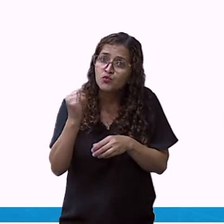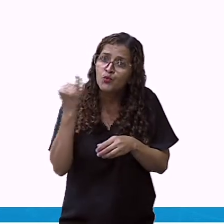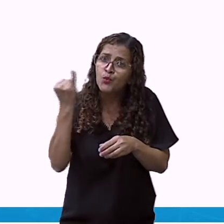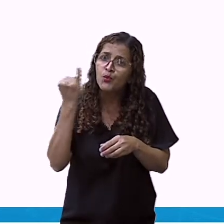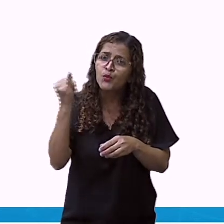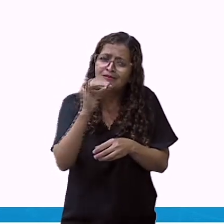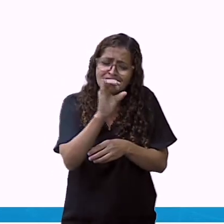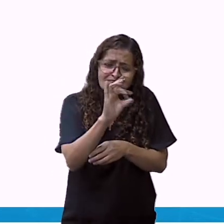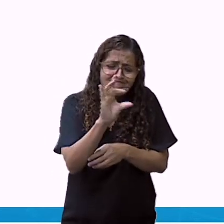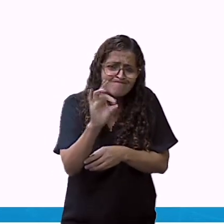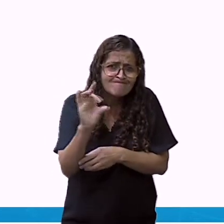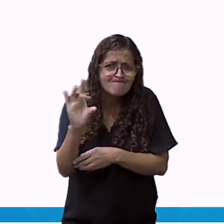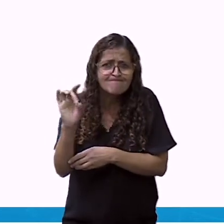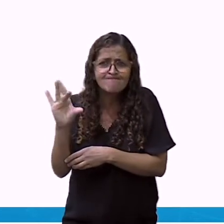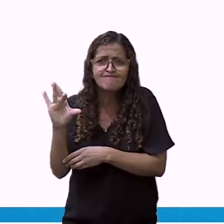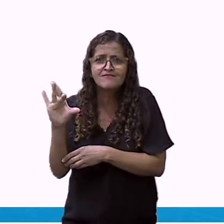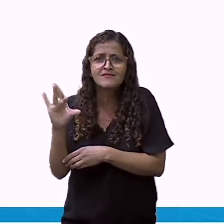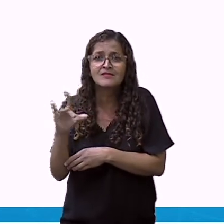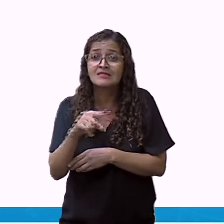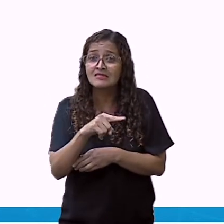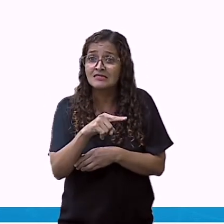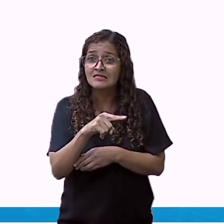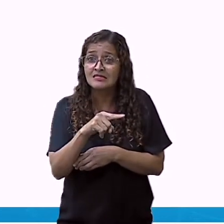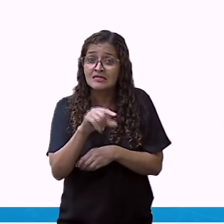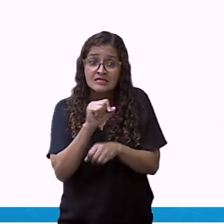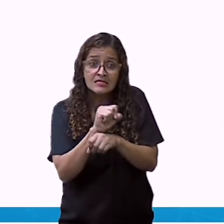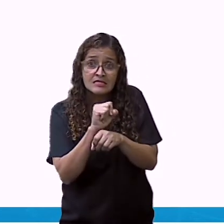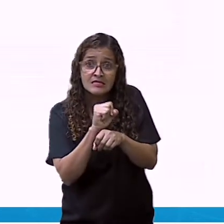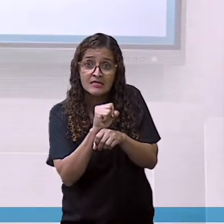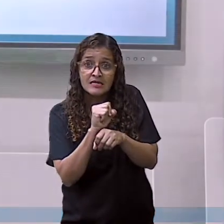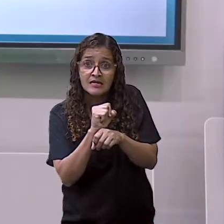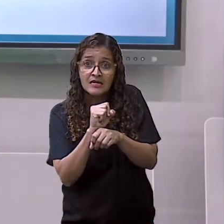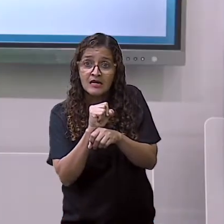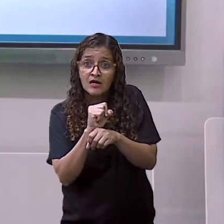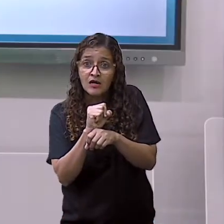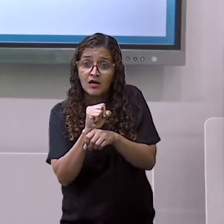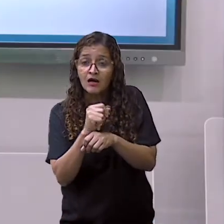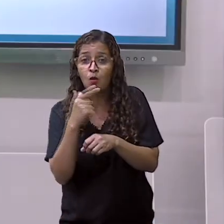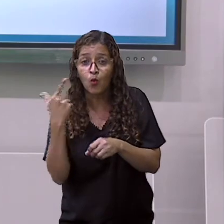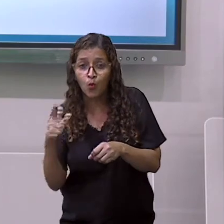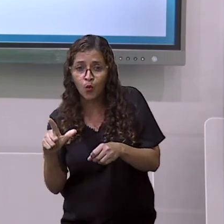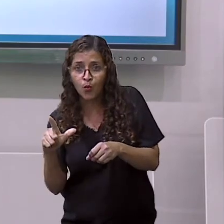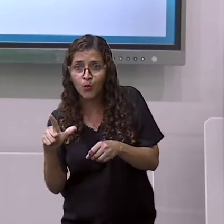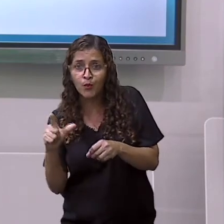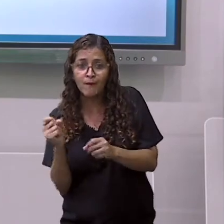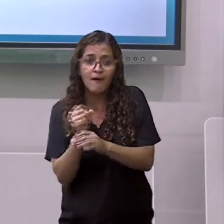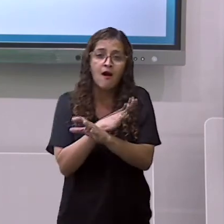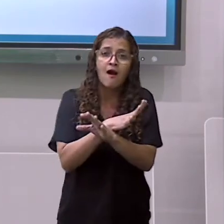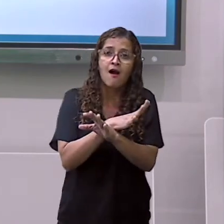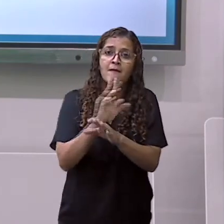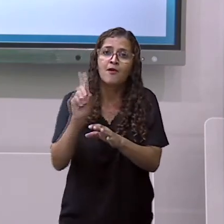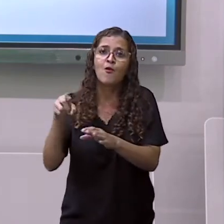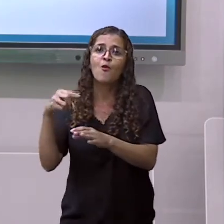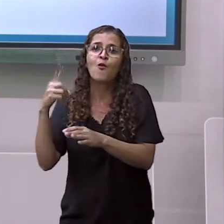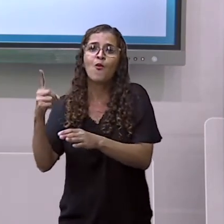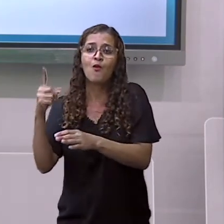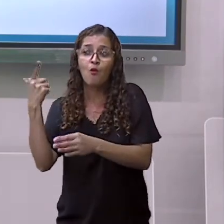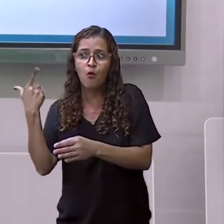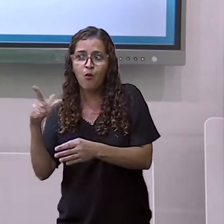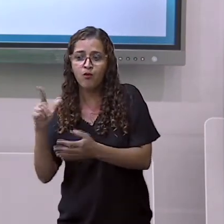espera o tempo da outra para começar. Então, nós descobrimos que durante o ano